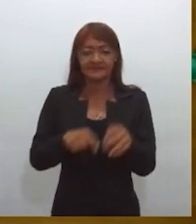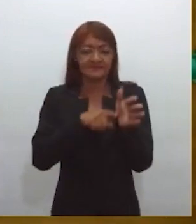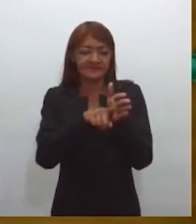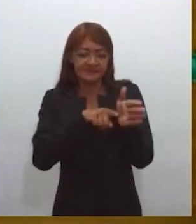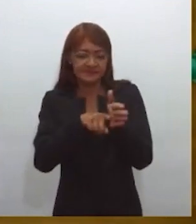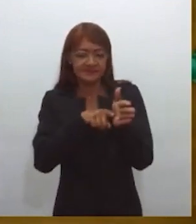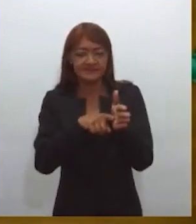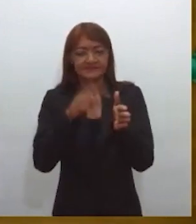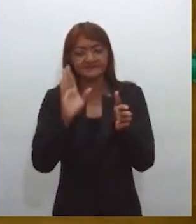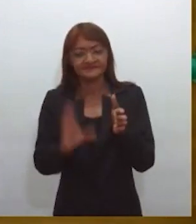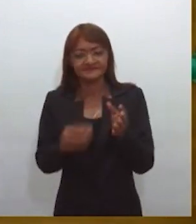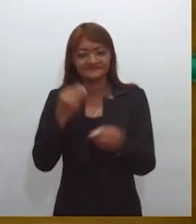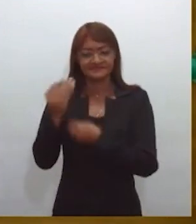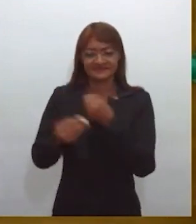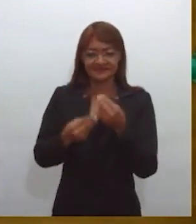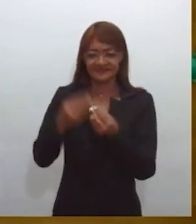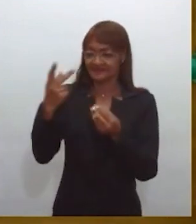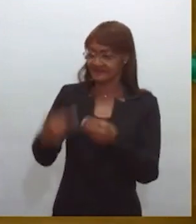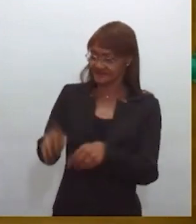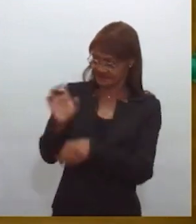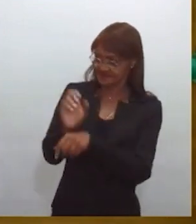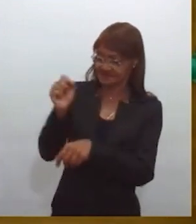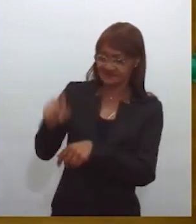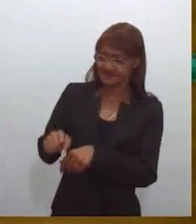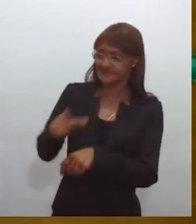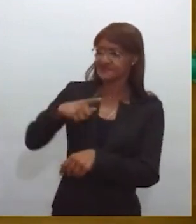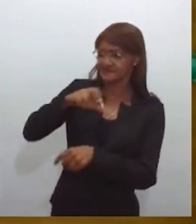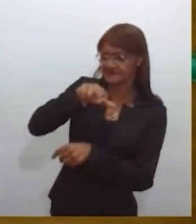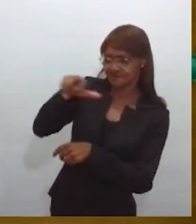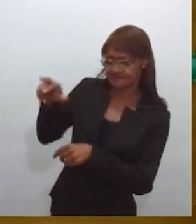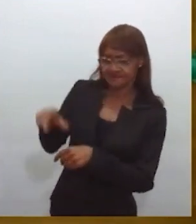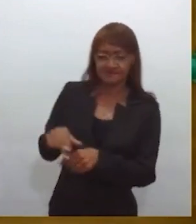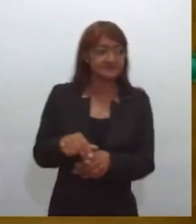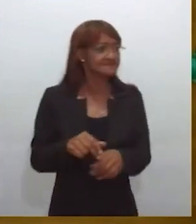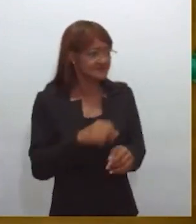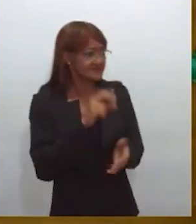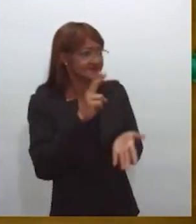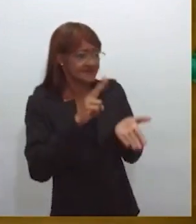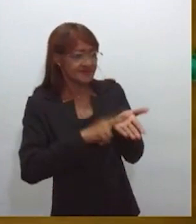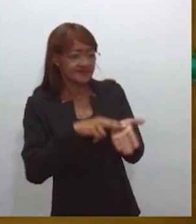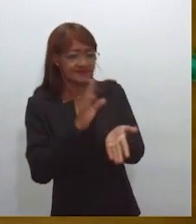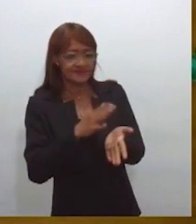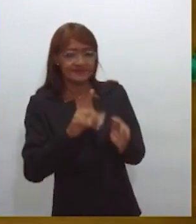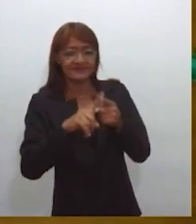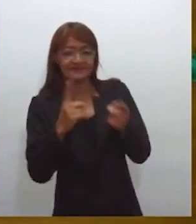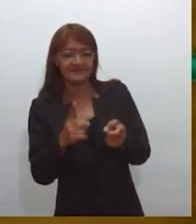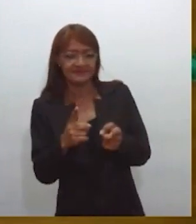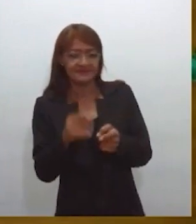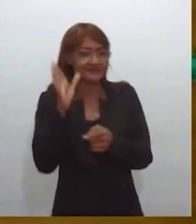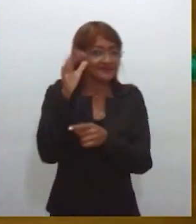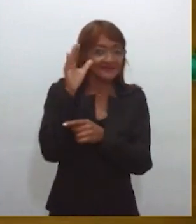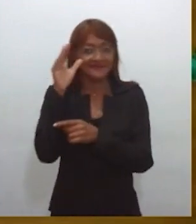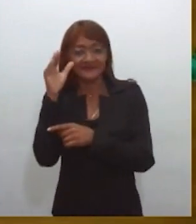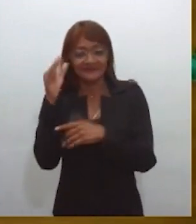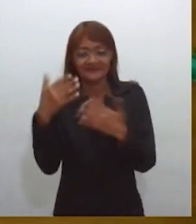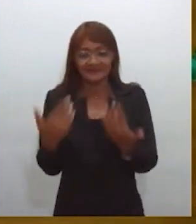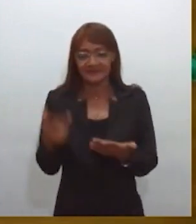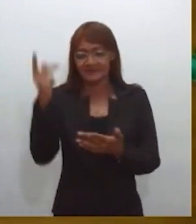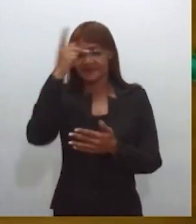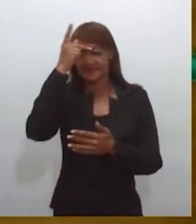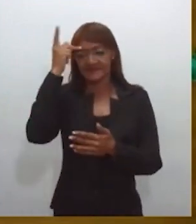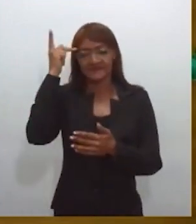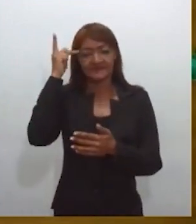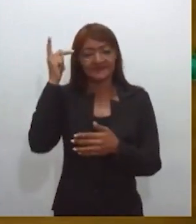talentos no estado de Sergipe. A gente tem muitos aqui, né? É, mas é bem aí que parece aqueles olheiros, né? Aquelas pessoas que estão vendo arte,